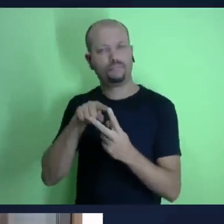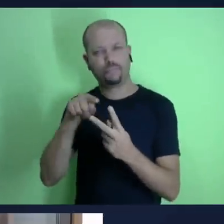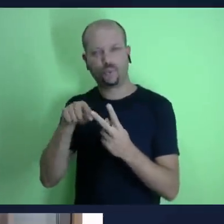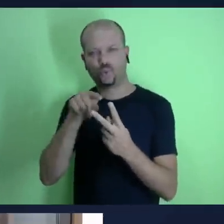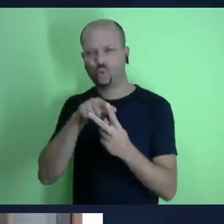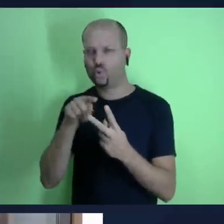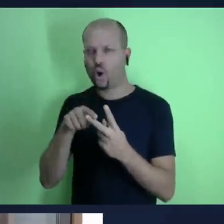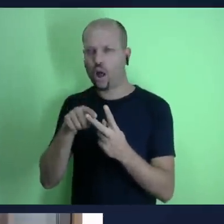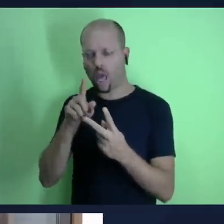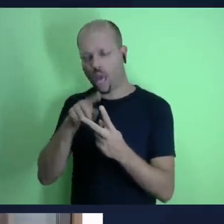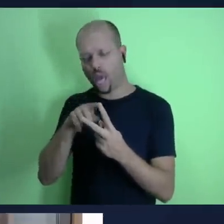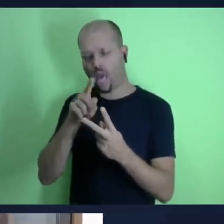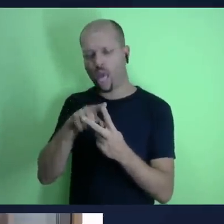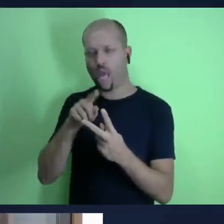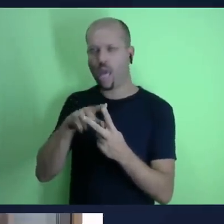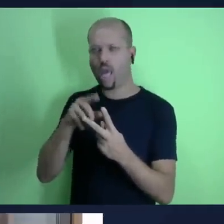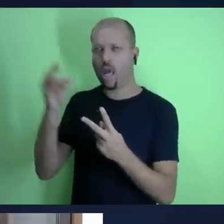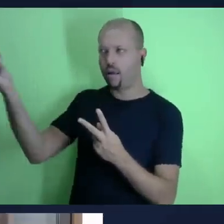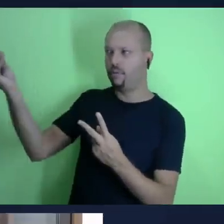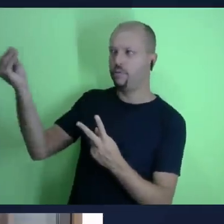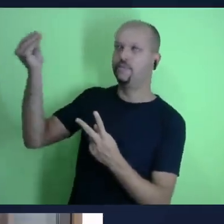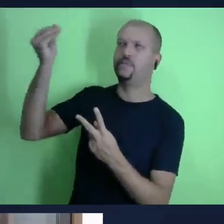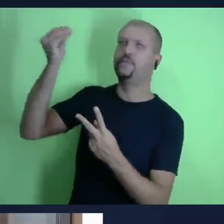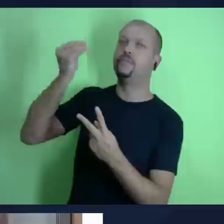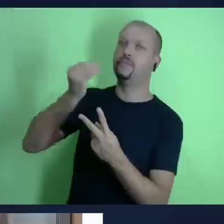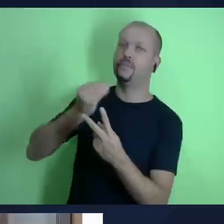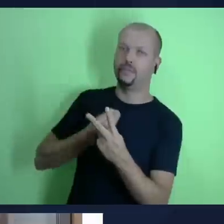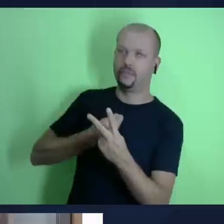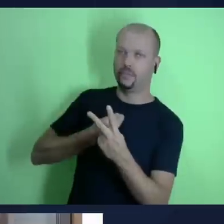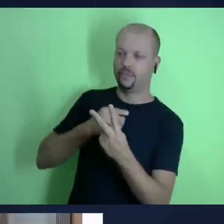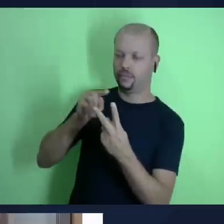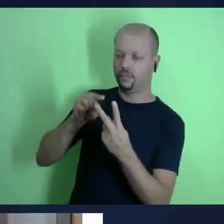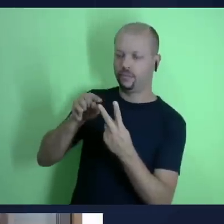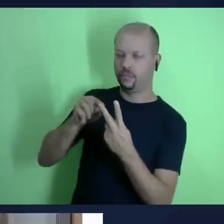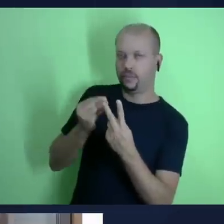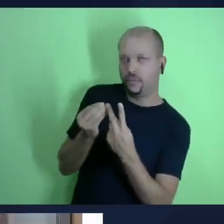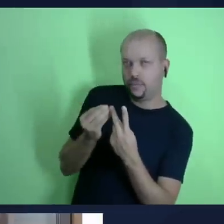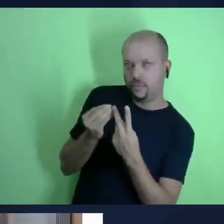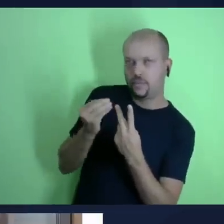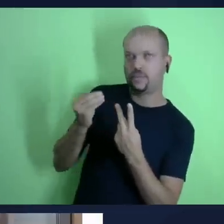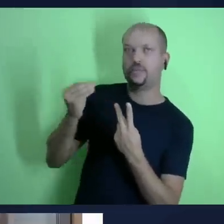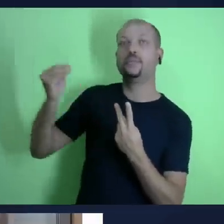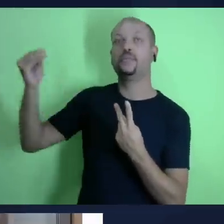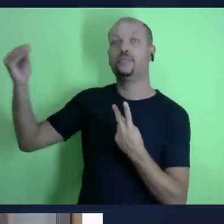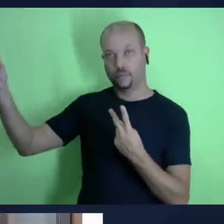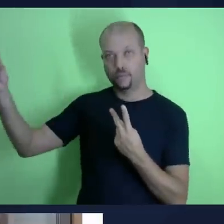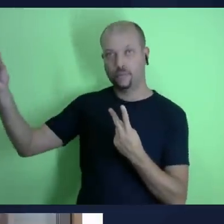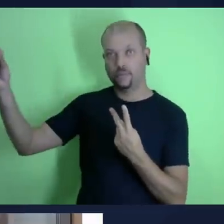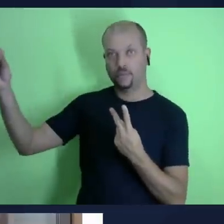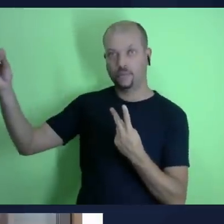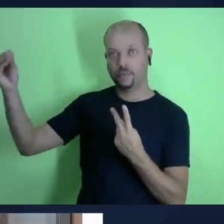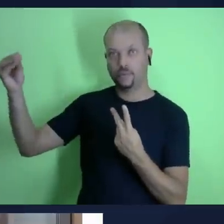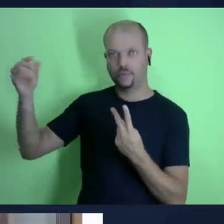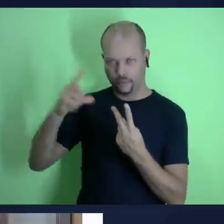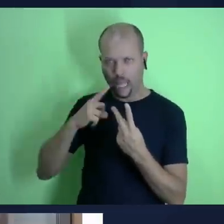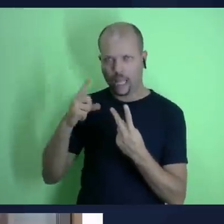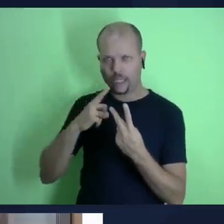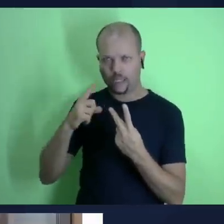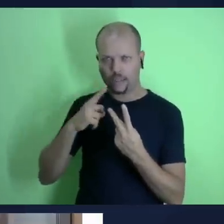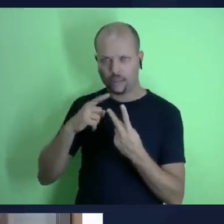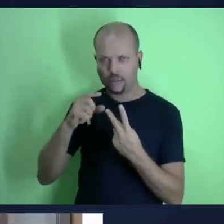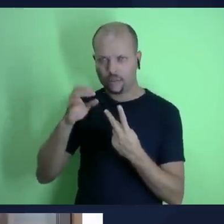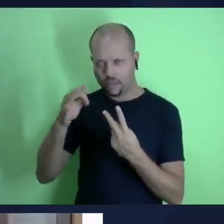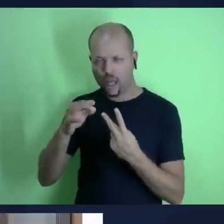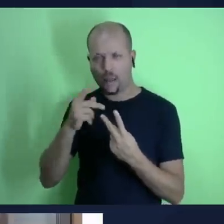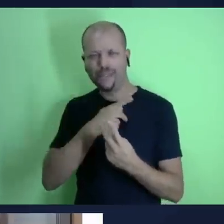a lição de quarta vem falando das responsabilidades porque porque até agora o senhor falou de todas as bênçãos mas